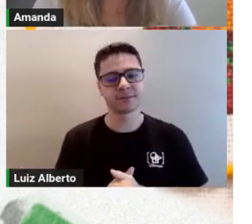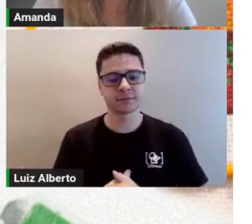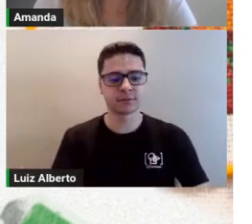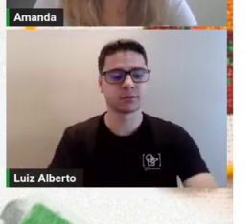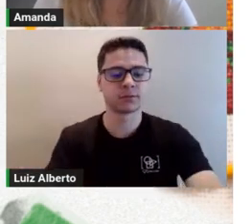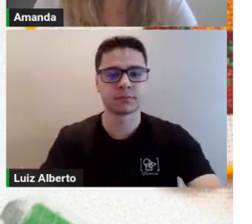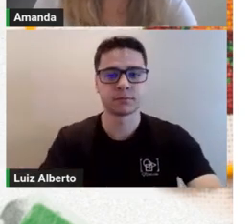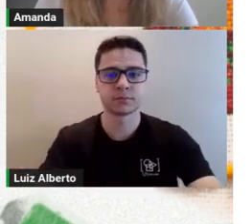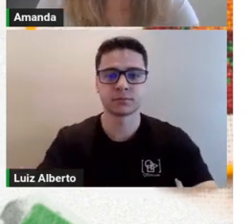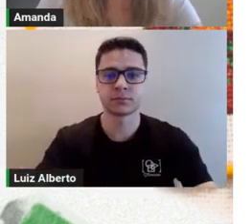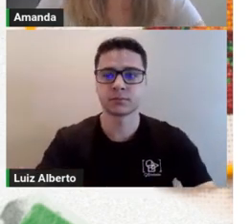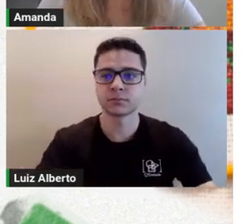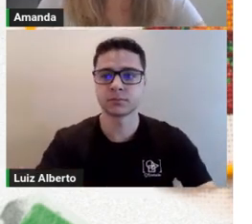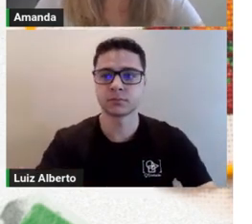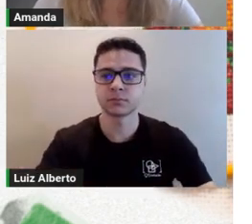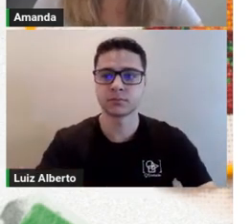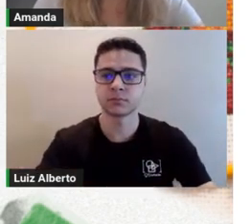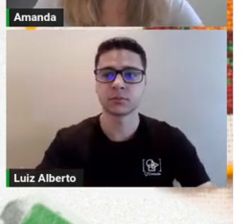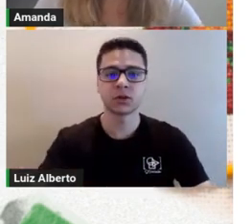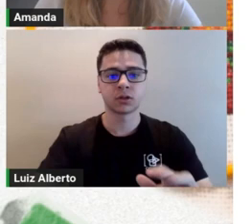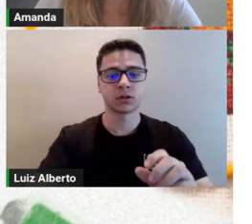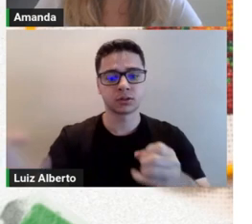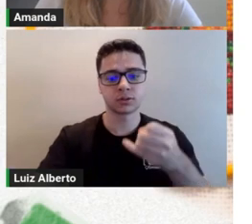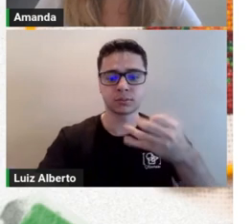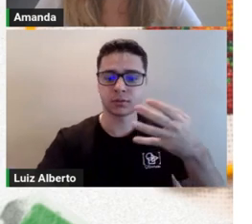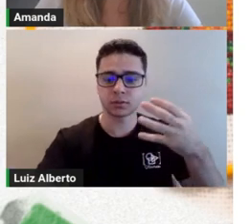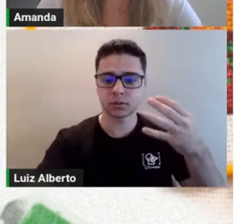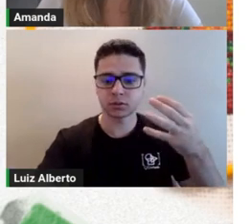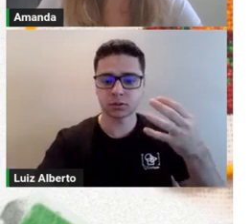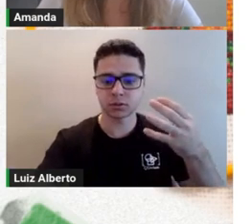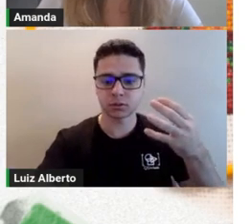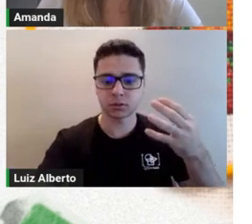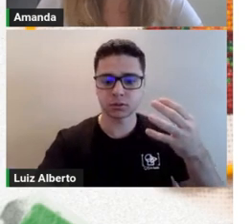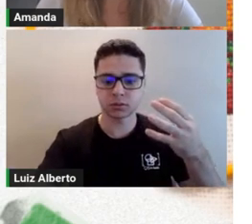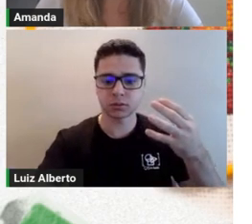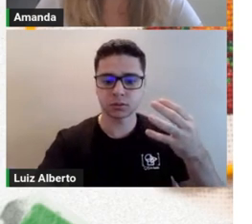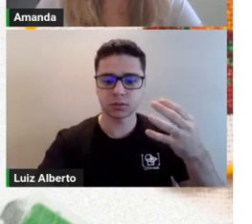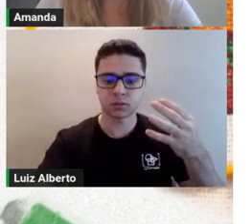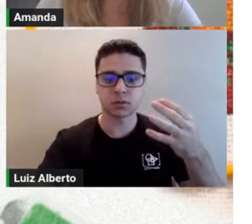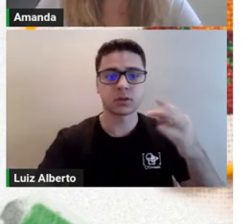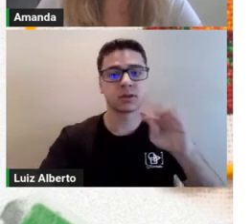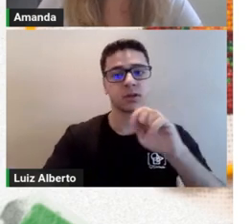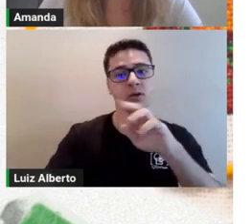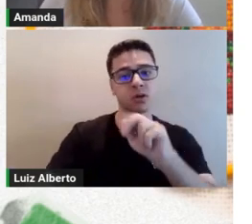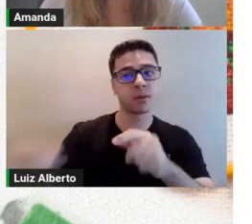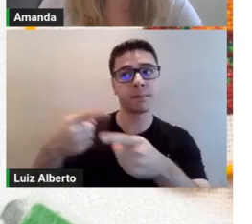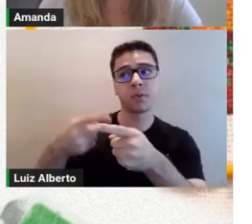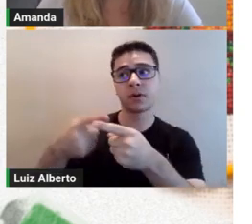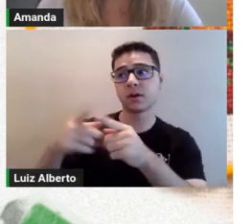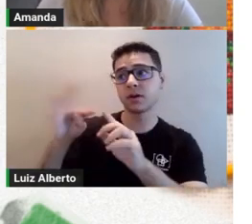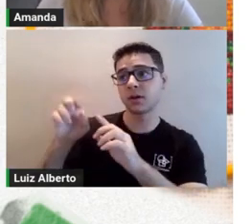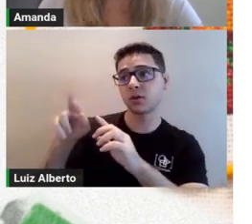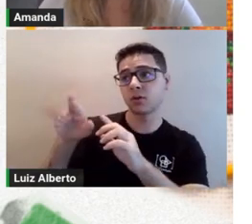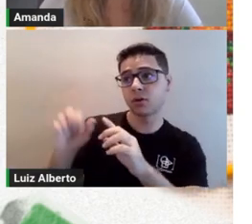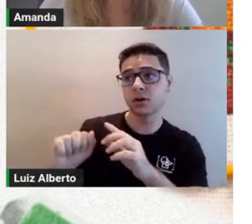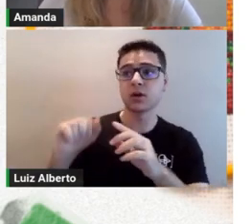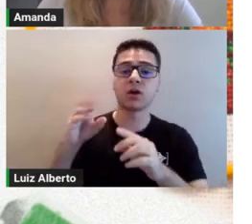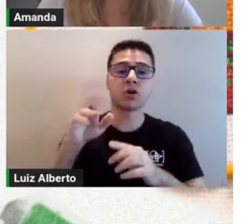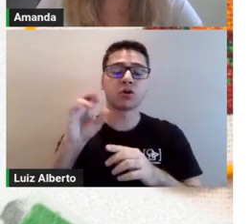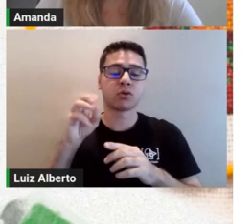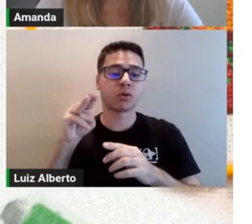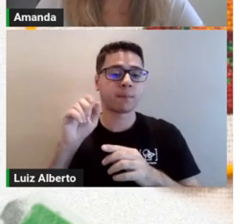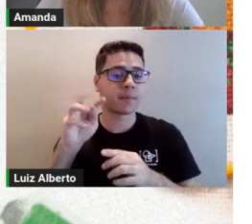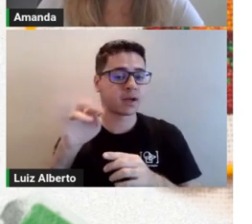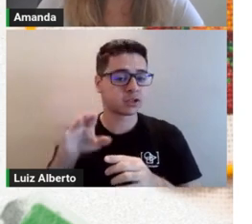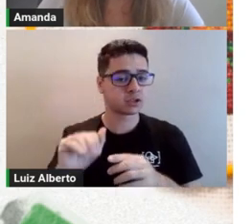aí, um pouquinho da teoria cromática aplicada ao bordado. Por que a teoria cromática pode te ajudar no seu